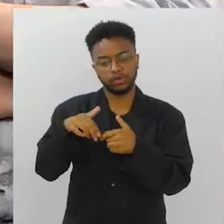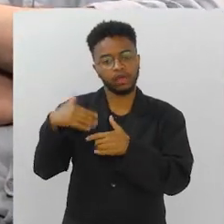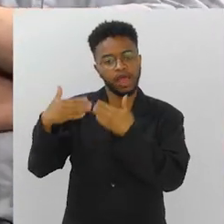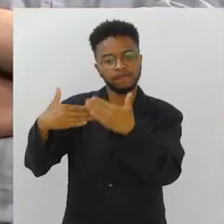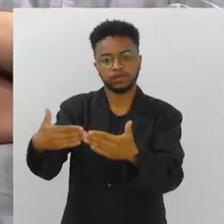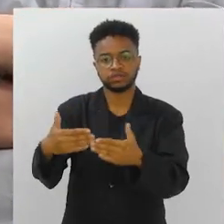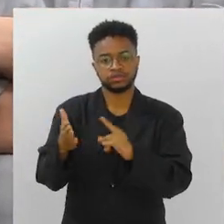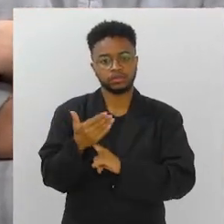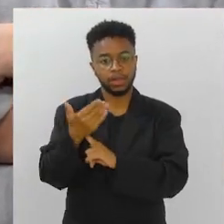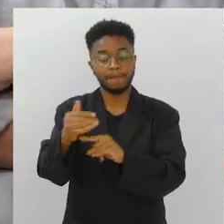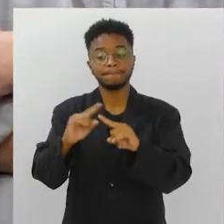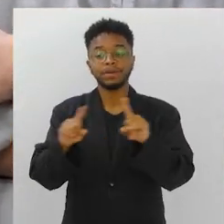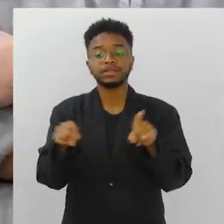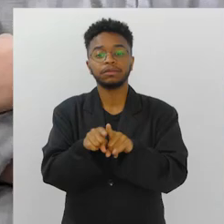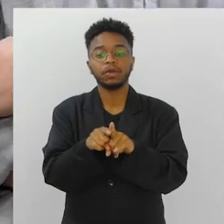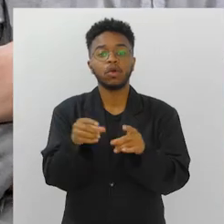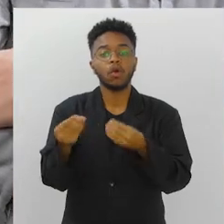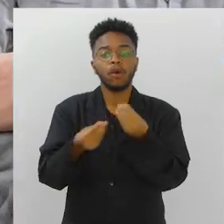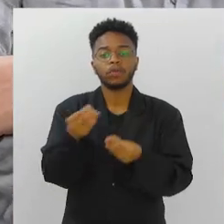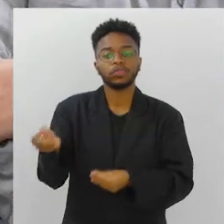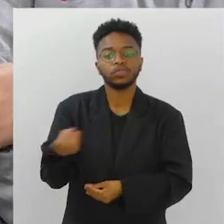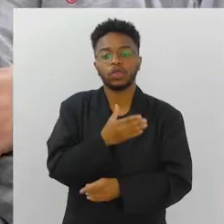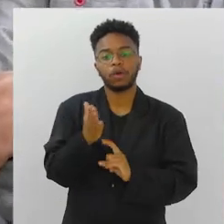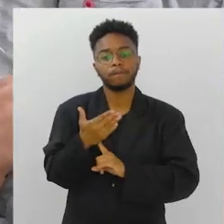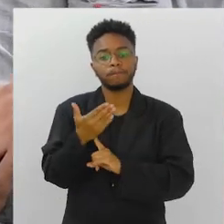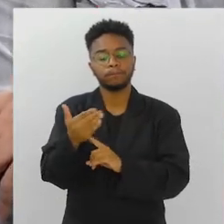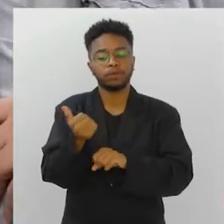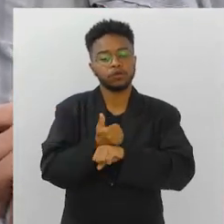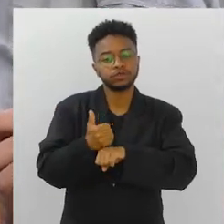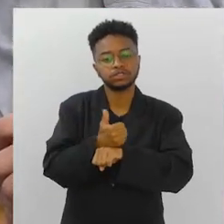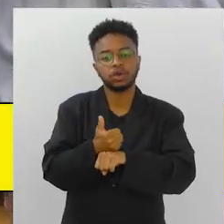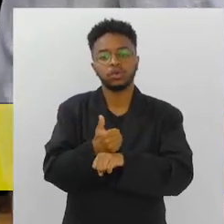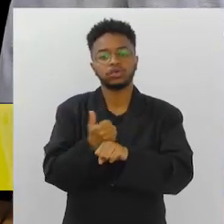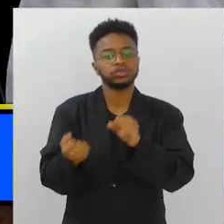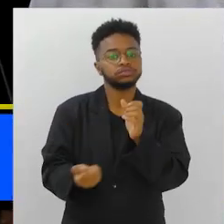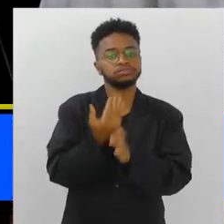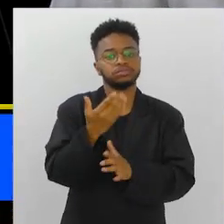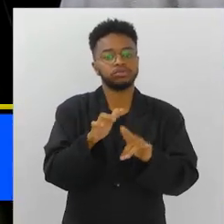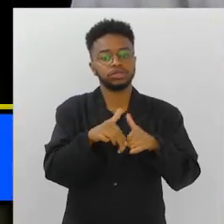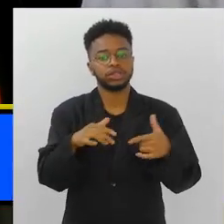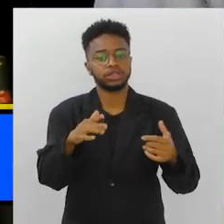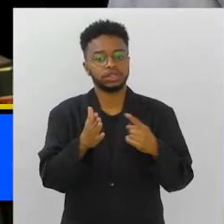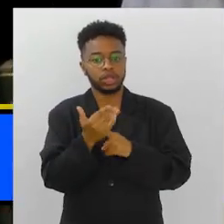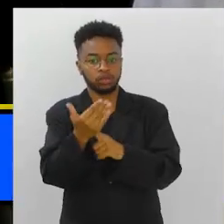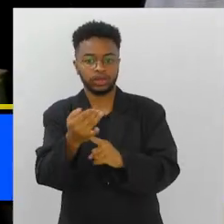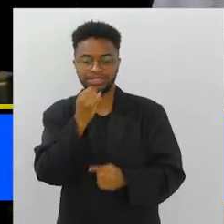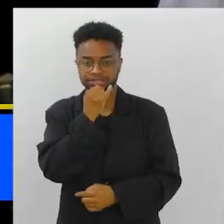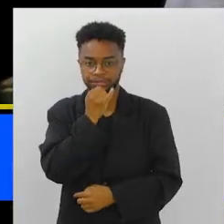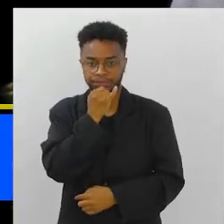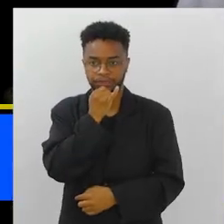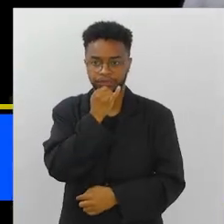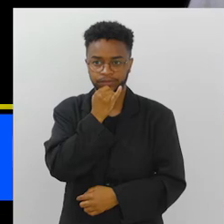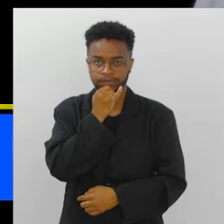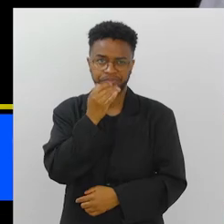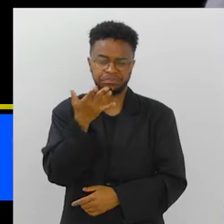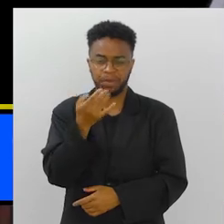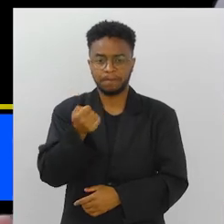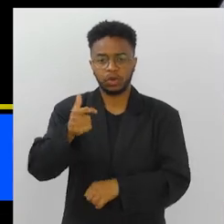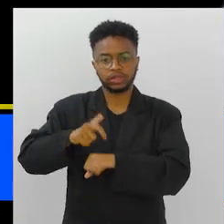mas também pela profissão nova, a nova profissão que surge com a tecnologia nova. Por exemplo, até